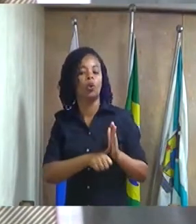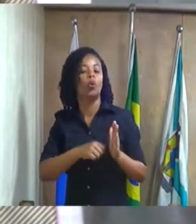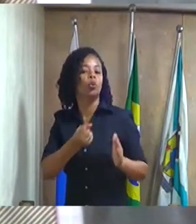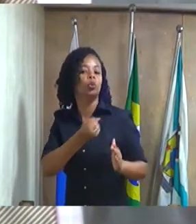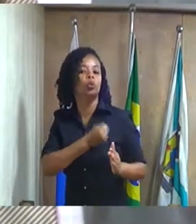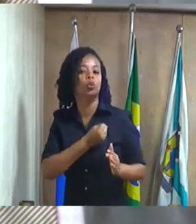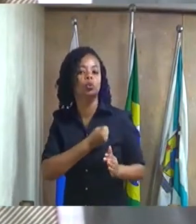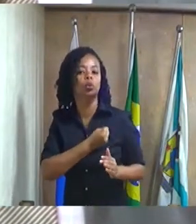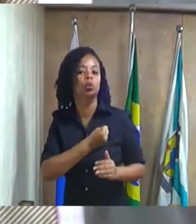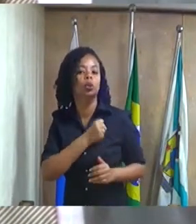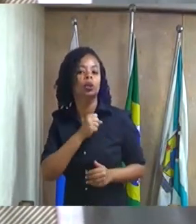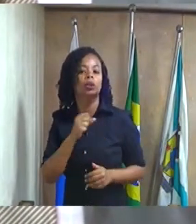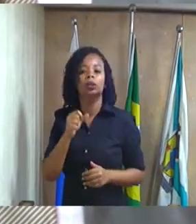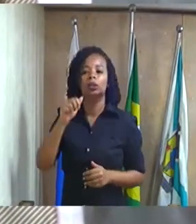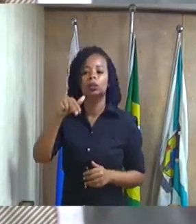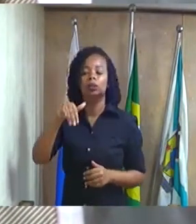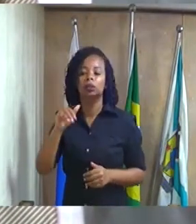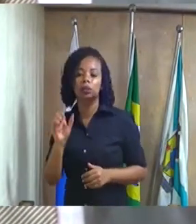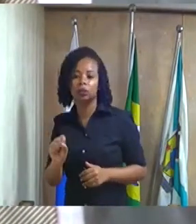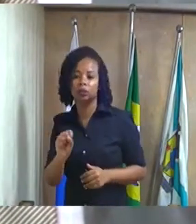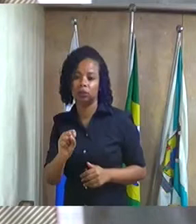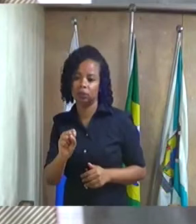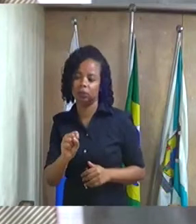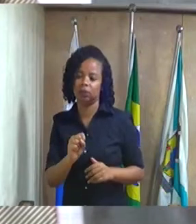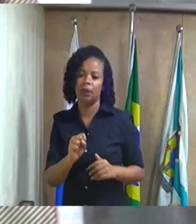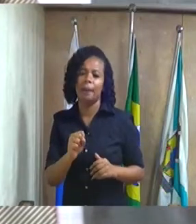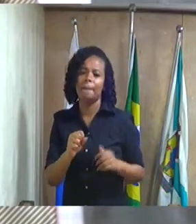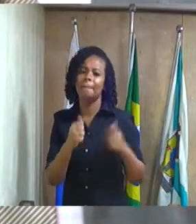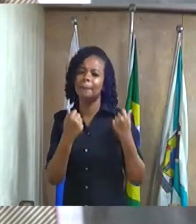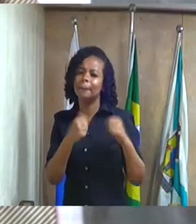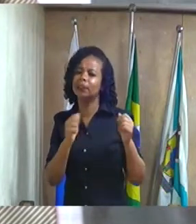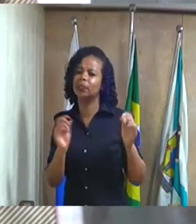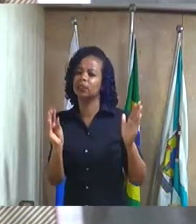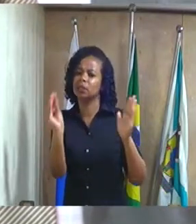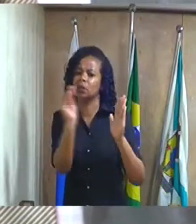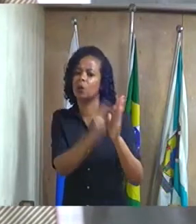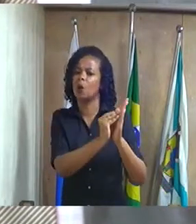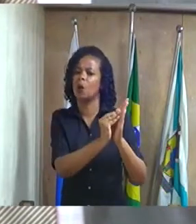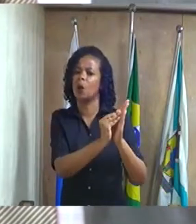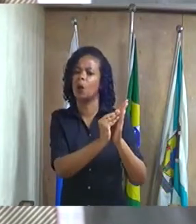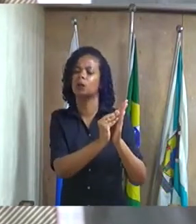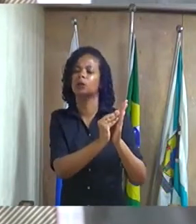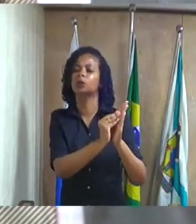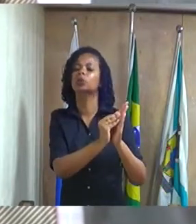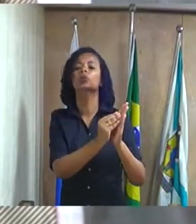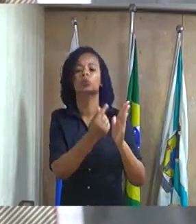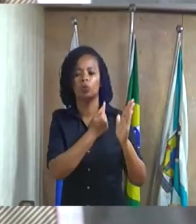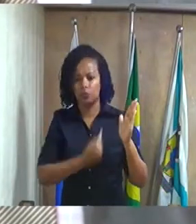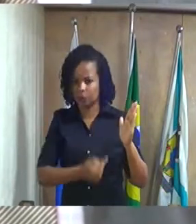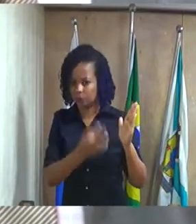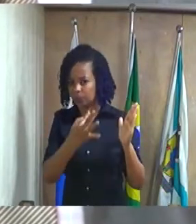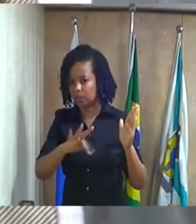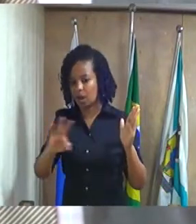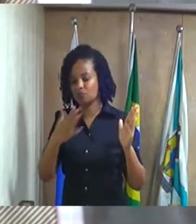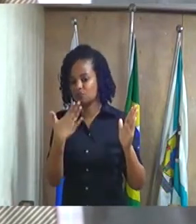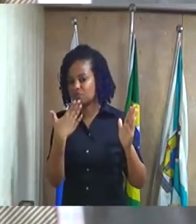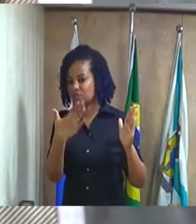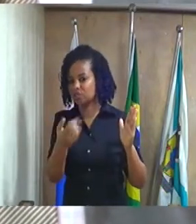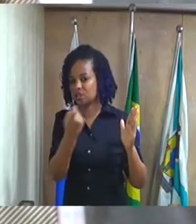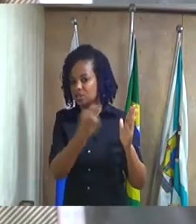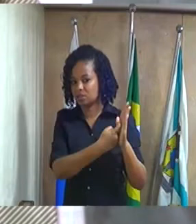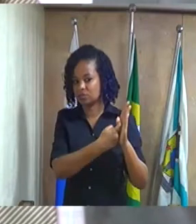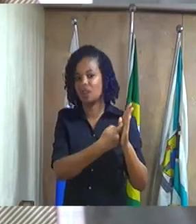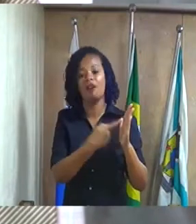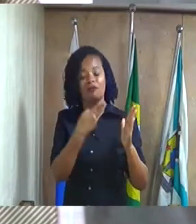o número do NIS ele tem que constar no cadastro do governo federal e diante da denúncia que